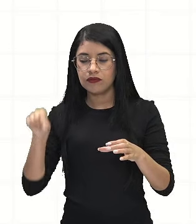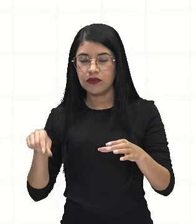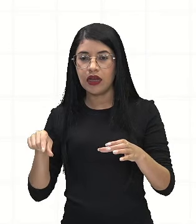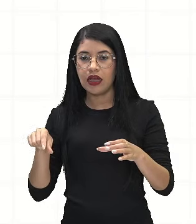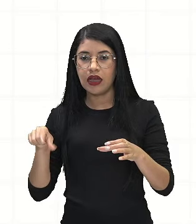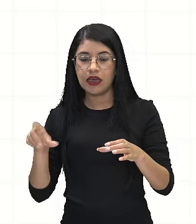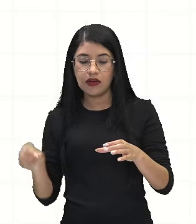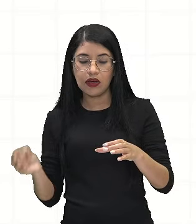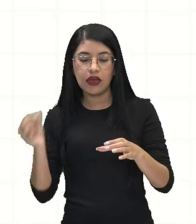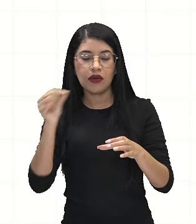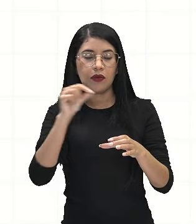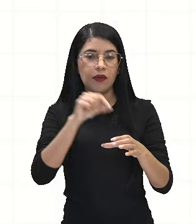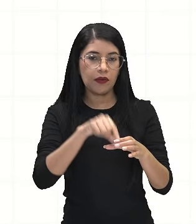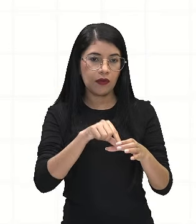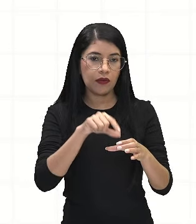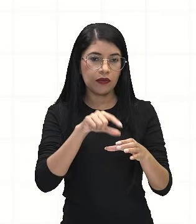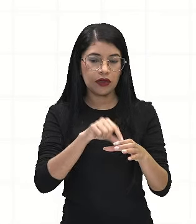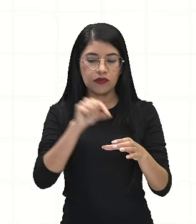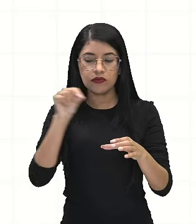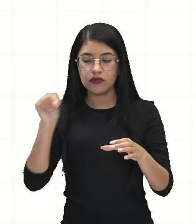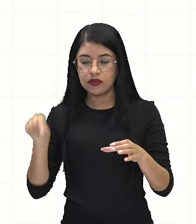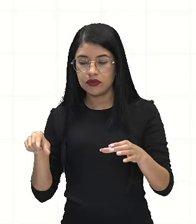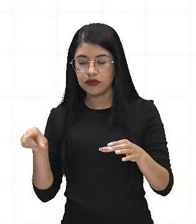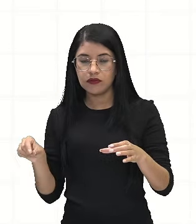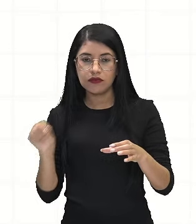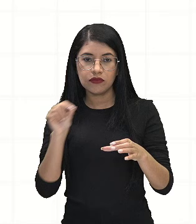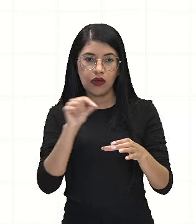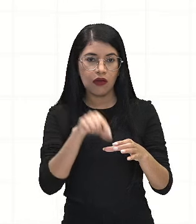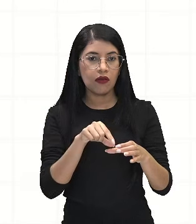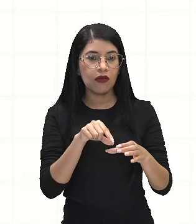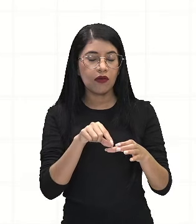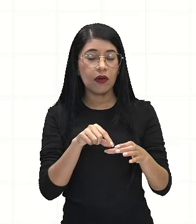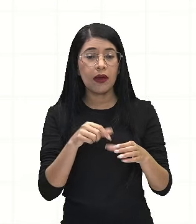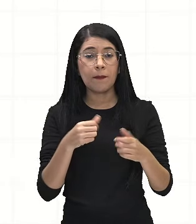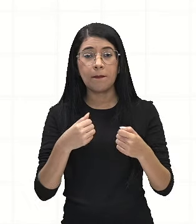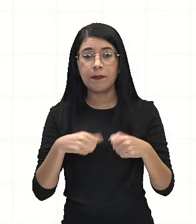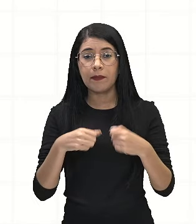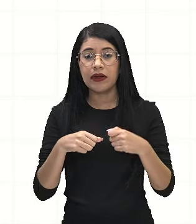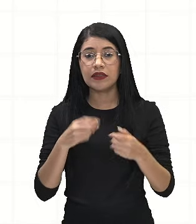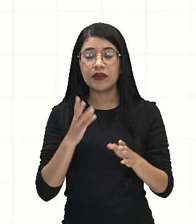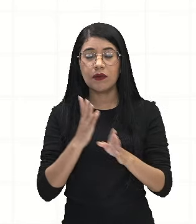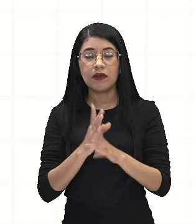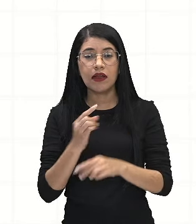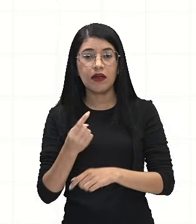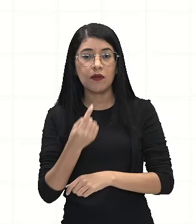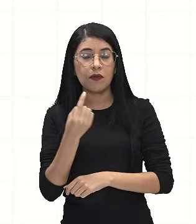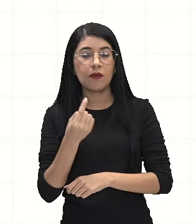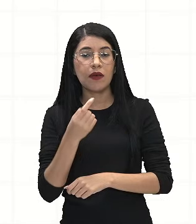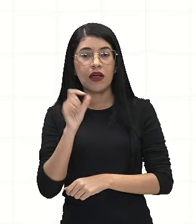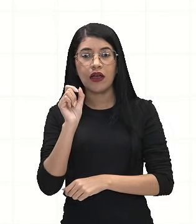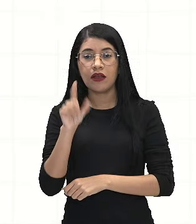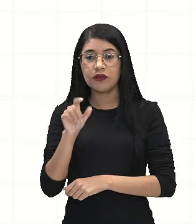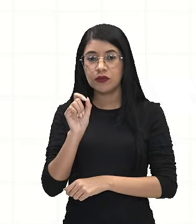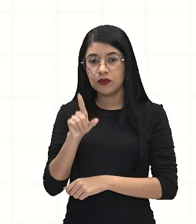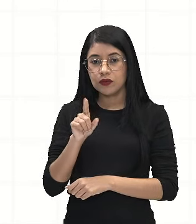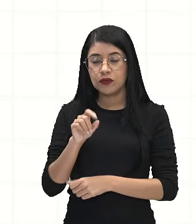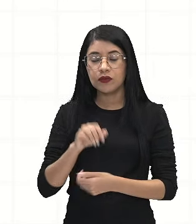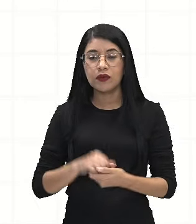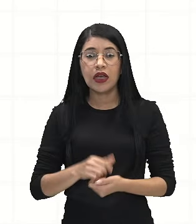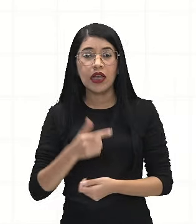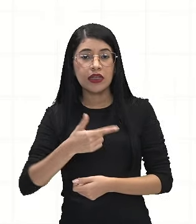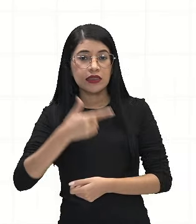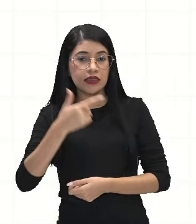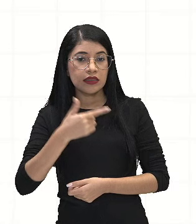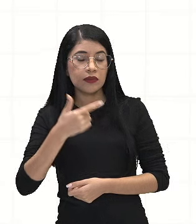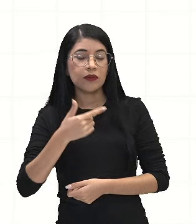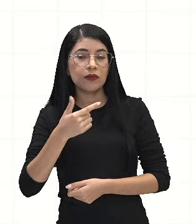azul? Então, na primeira bola, eu quero que seja azul. E a segunda bola, vermelha.